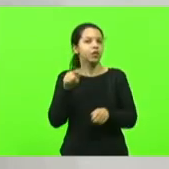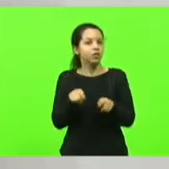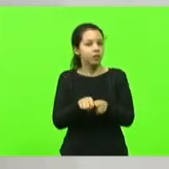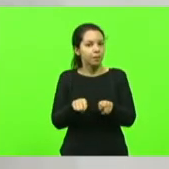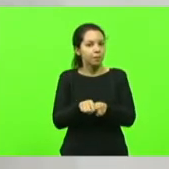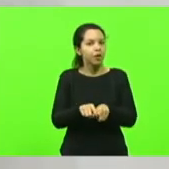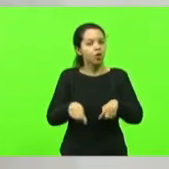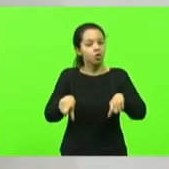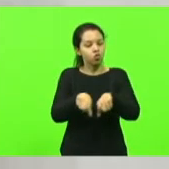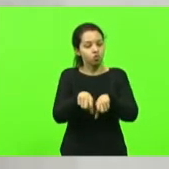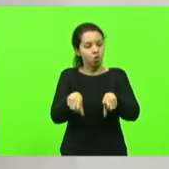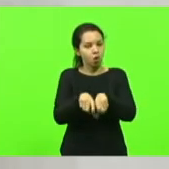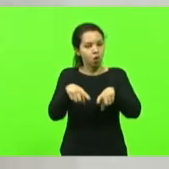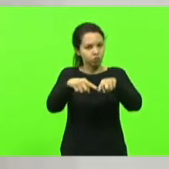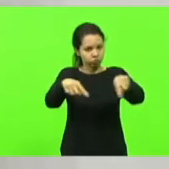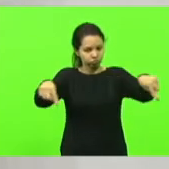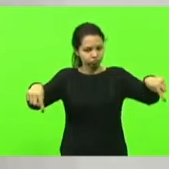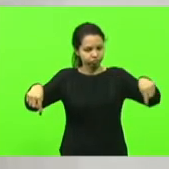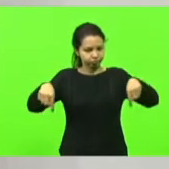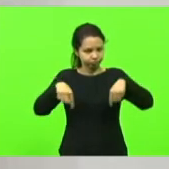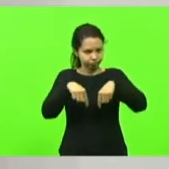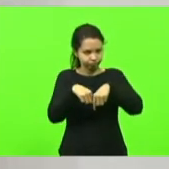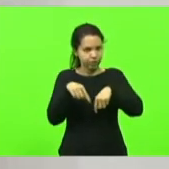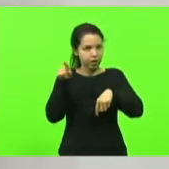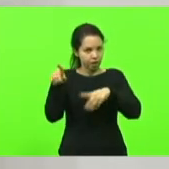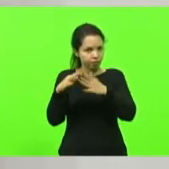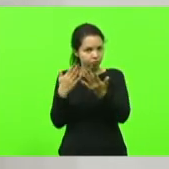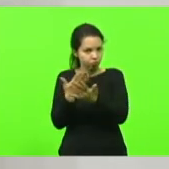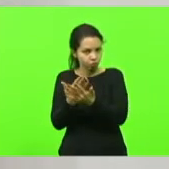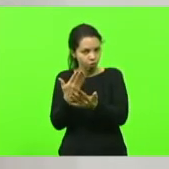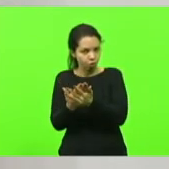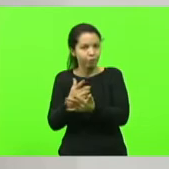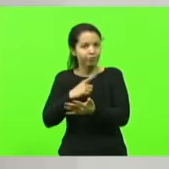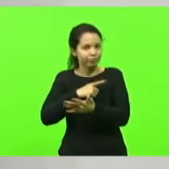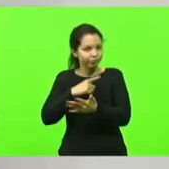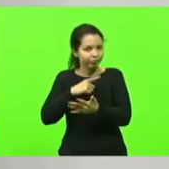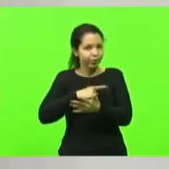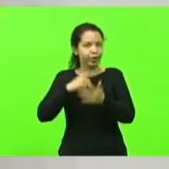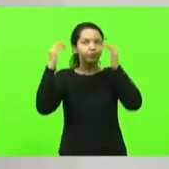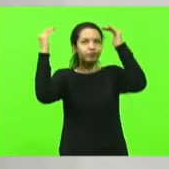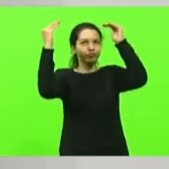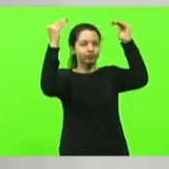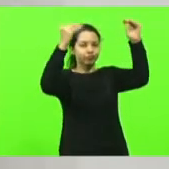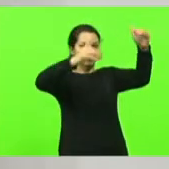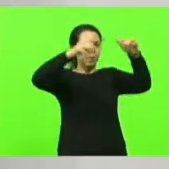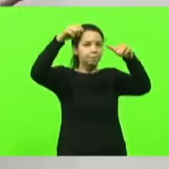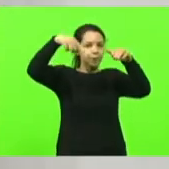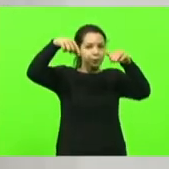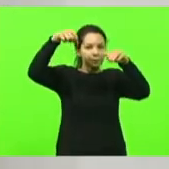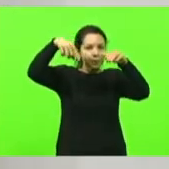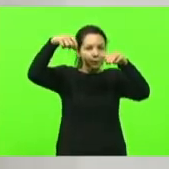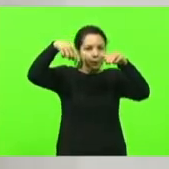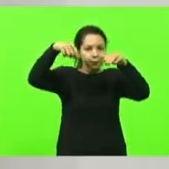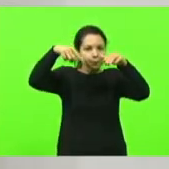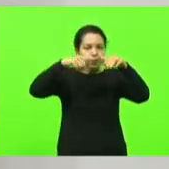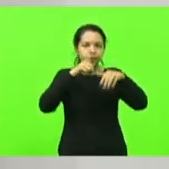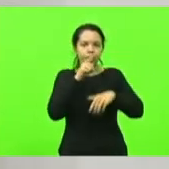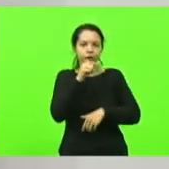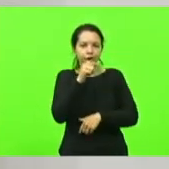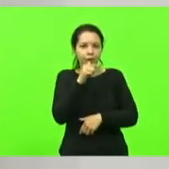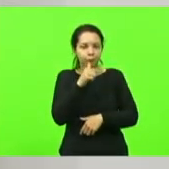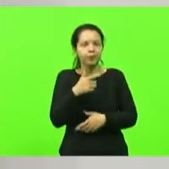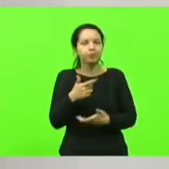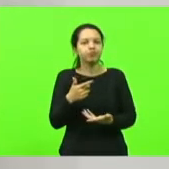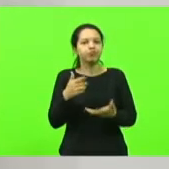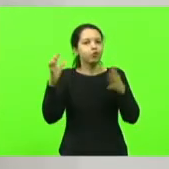colégio tinha um vazamento no telhado. Bombeiro, de boa vontade, os bombeiros foram